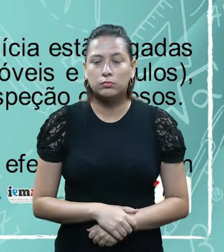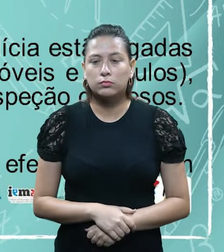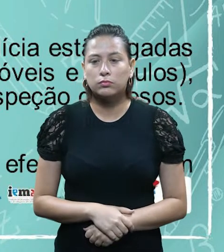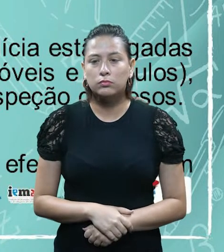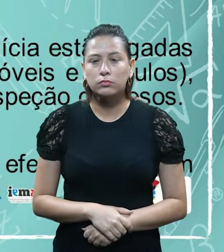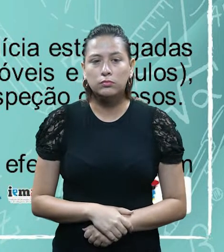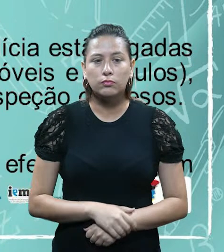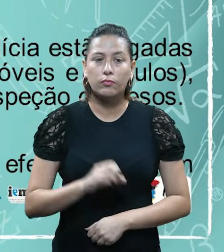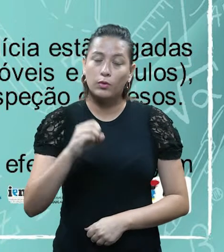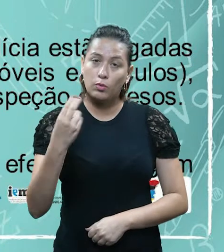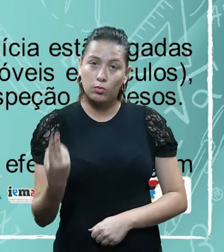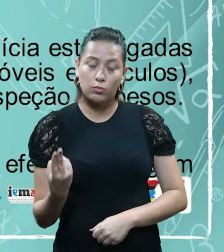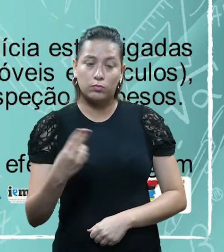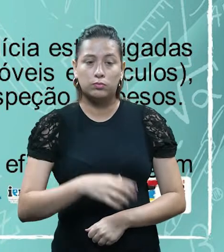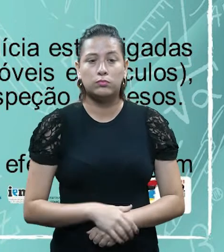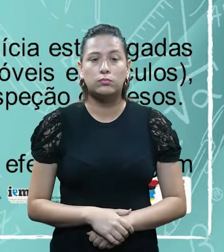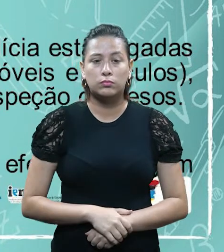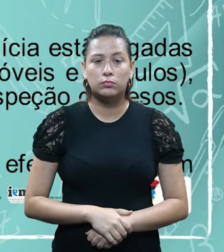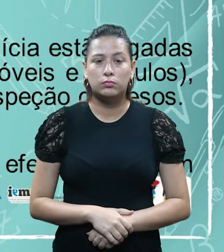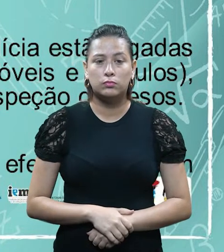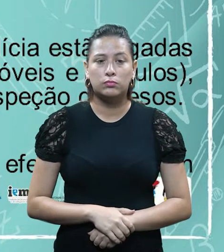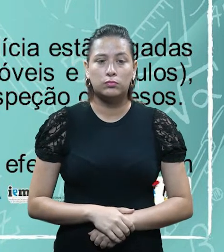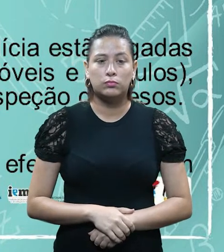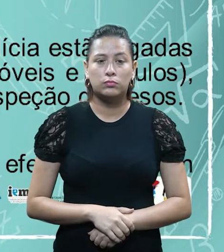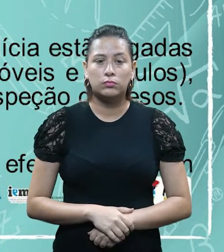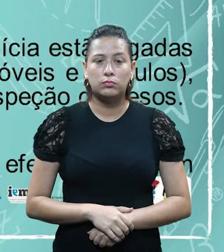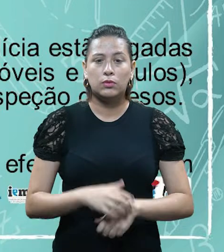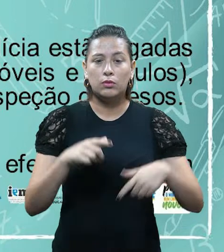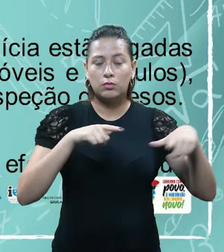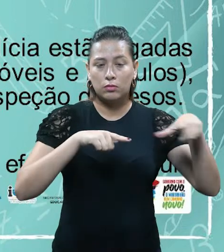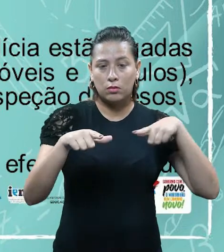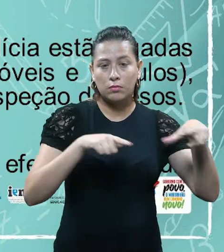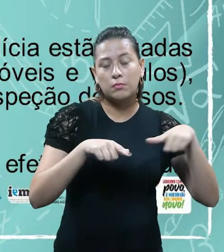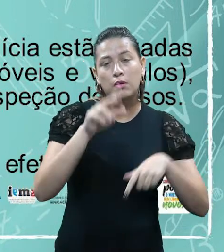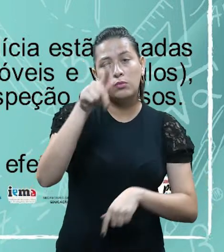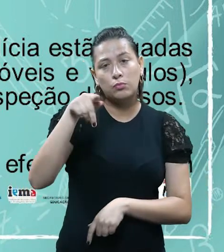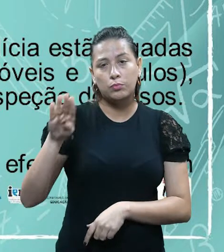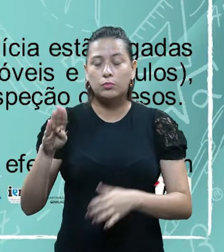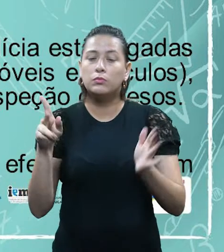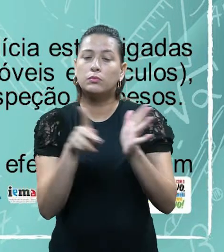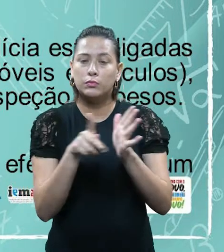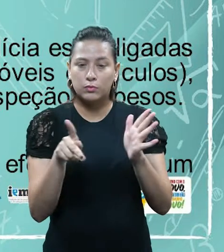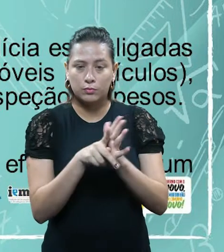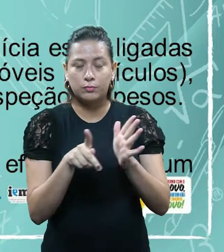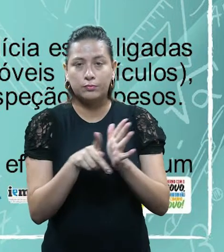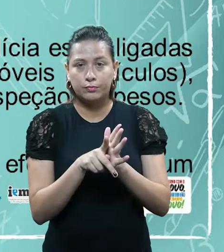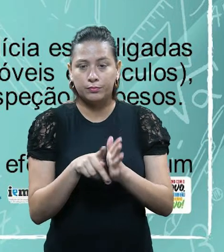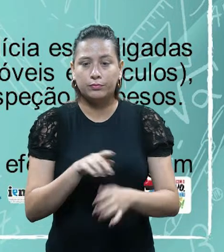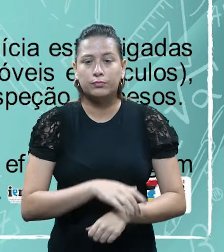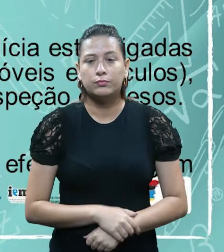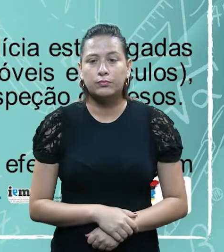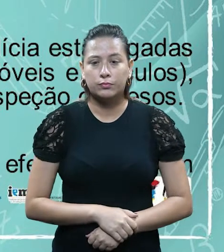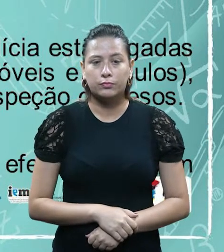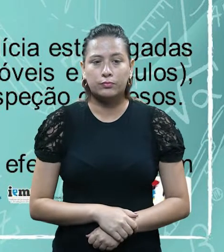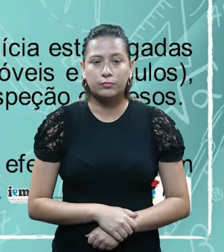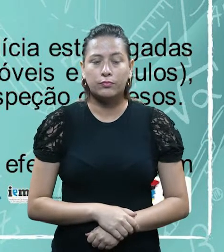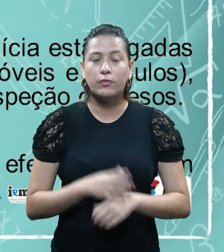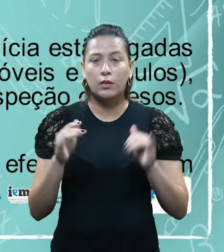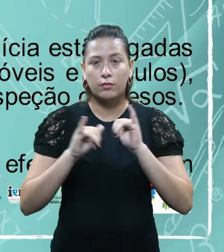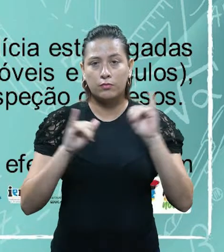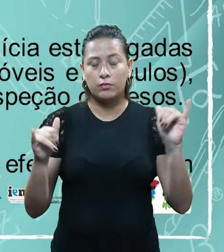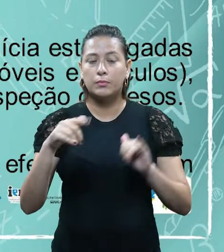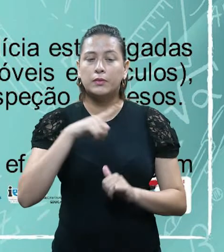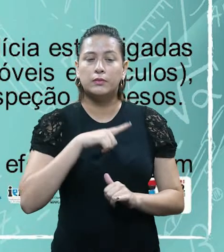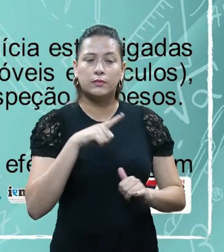do poder de polícia, ou a utilização de serviços públicos em específicos, né? Ela é justamente, a informação que a gente tem aqui, ó,